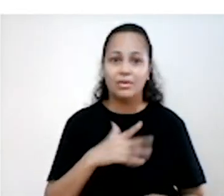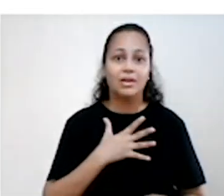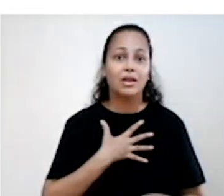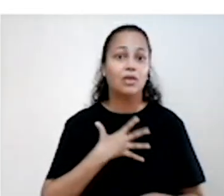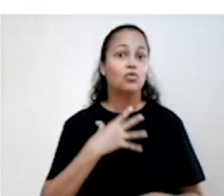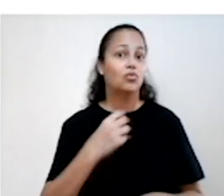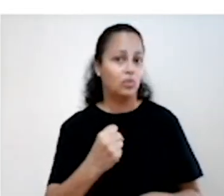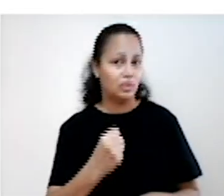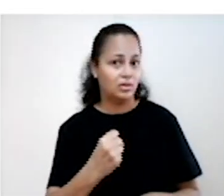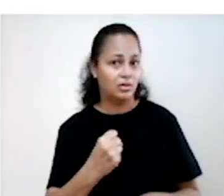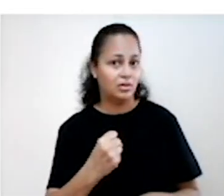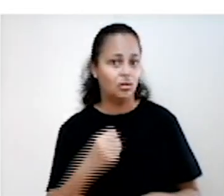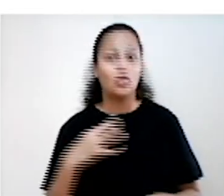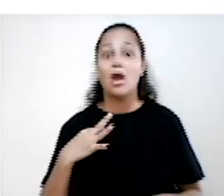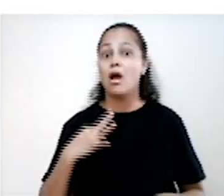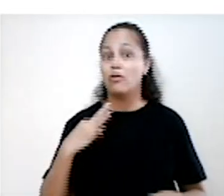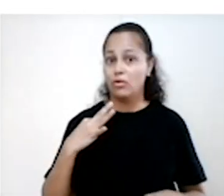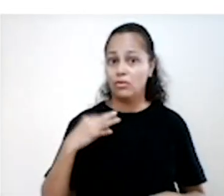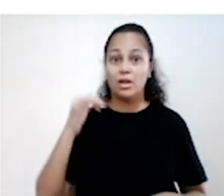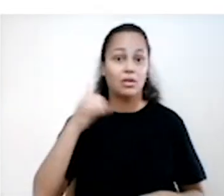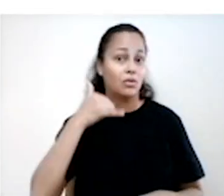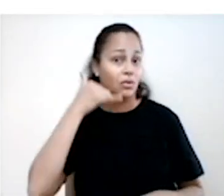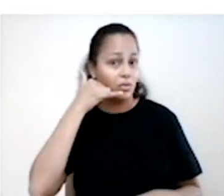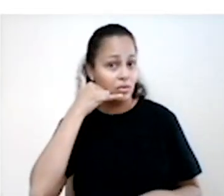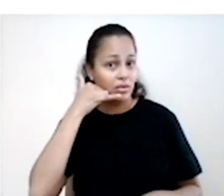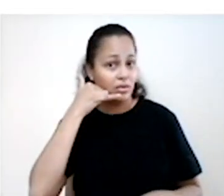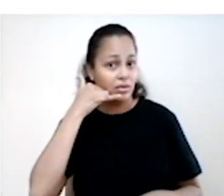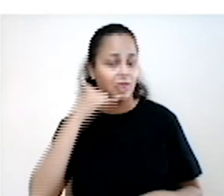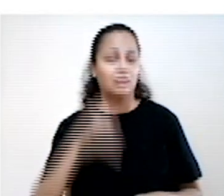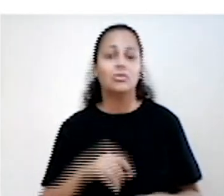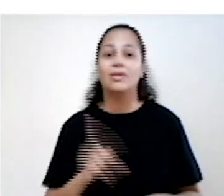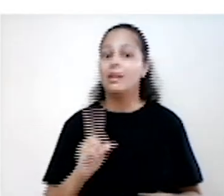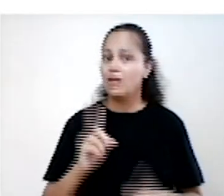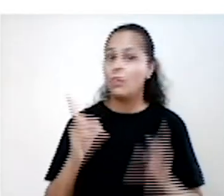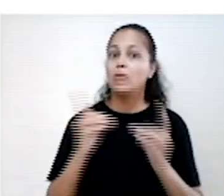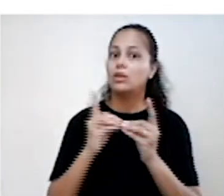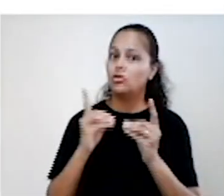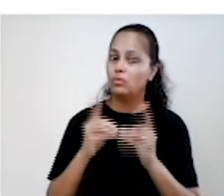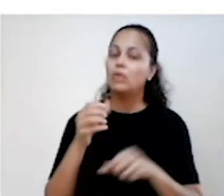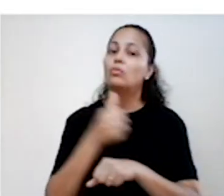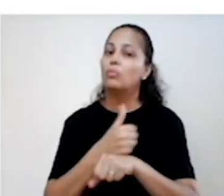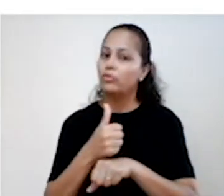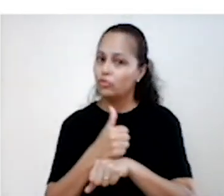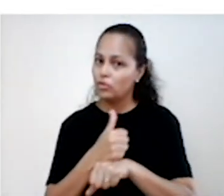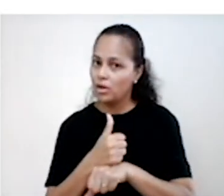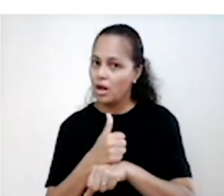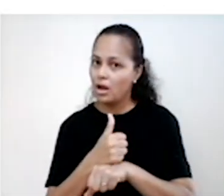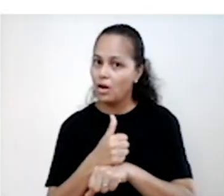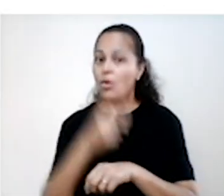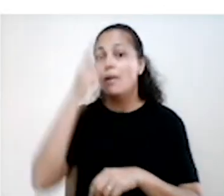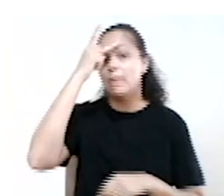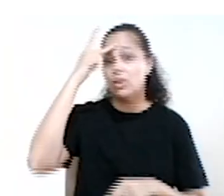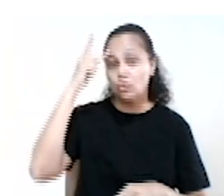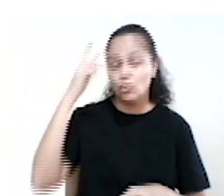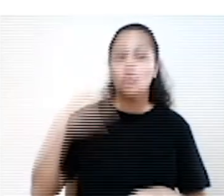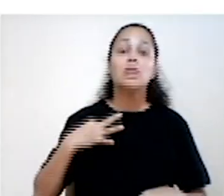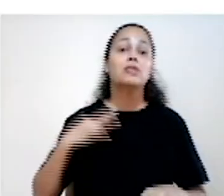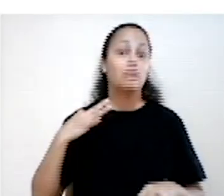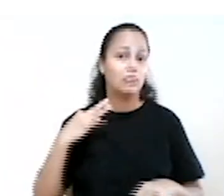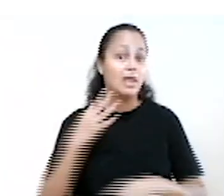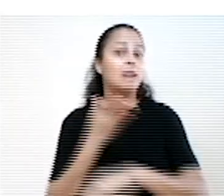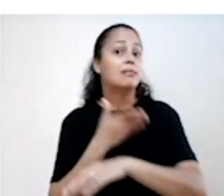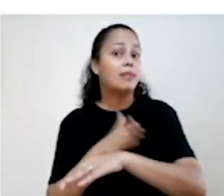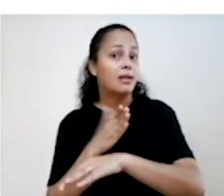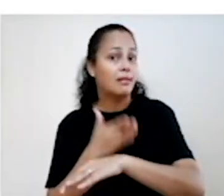e voluntária As pessoas que entrarem em contato Ele não é um atendimento profissional São pessoas voluntárias Que são